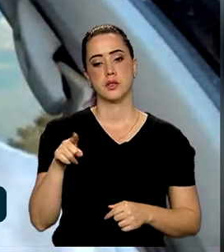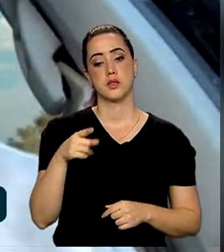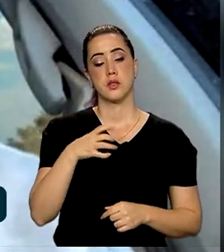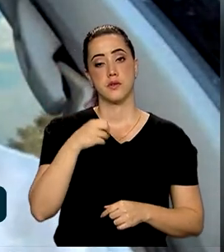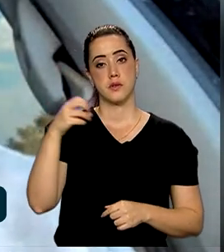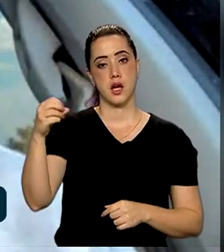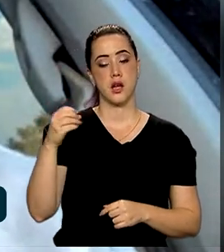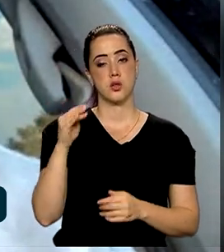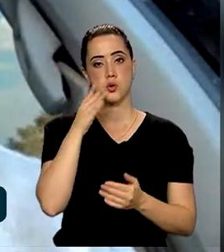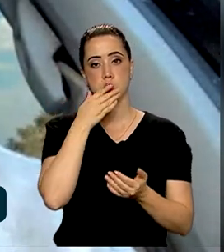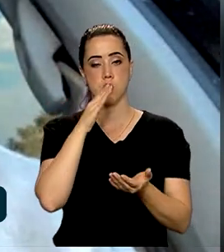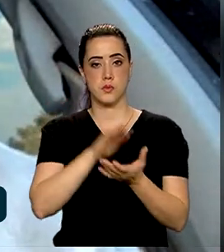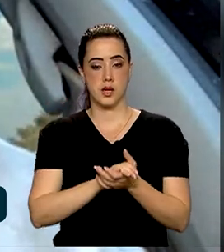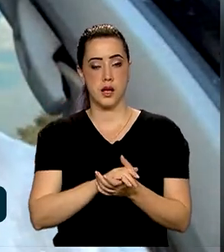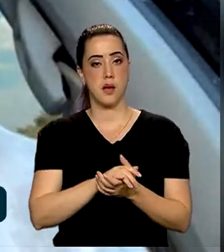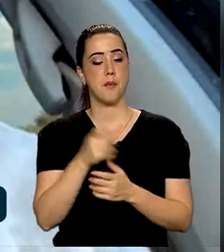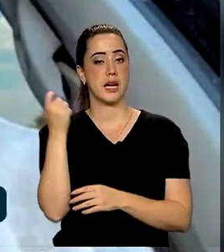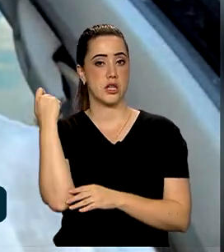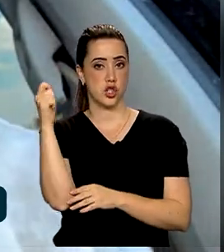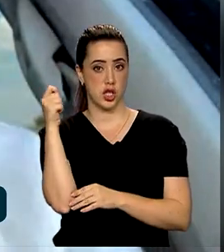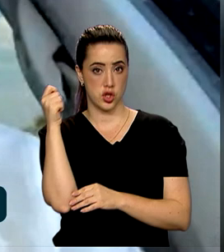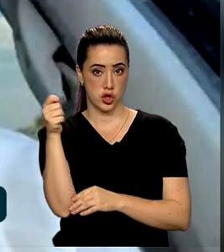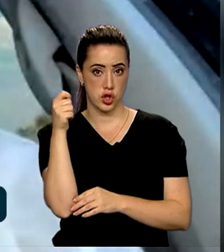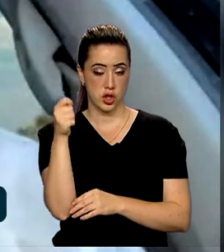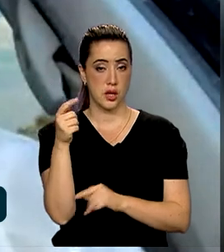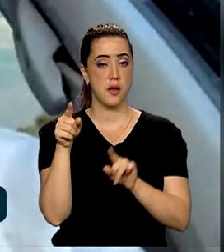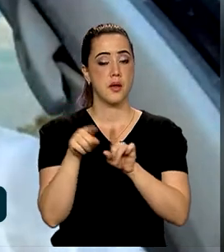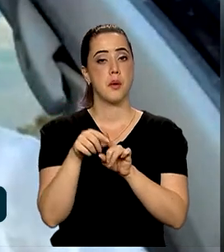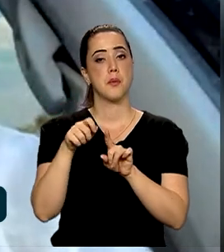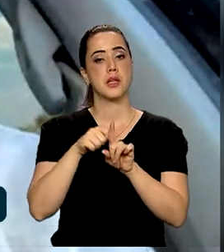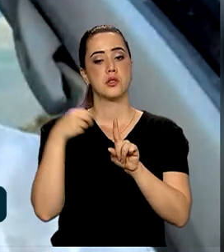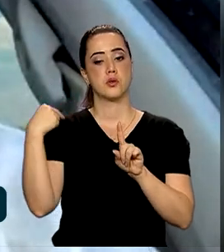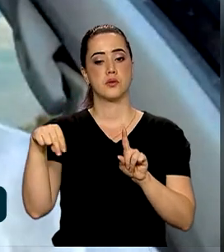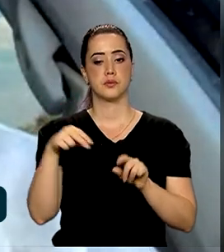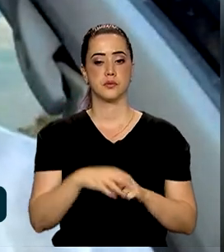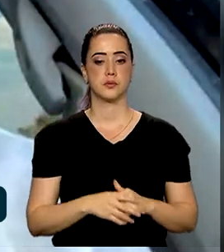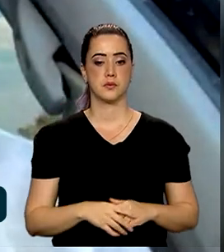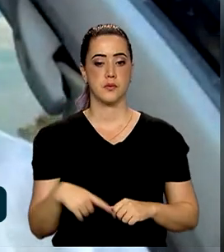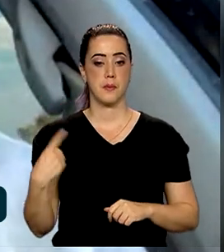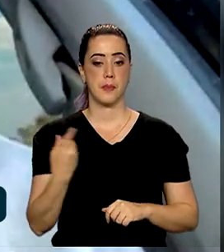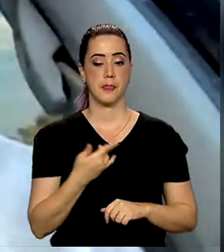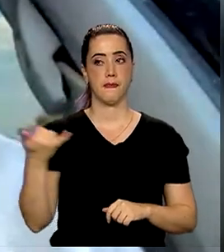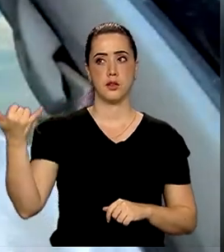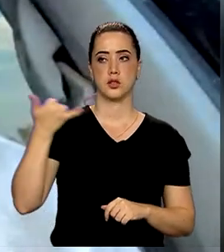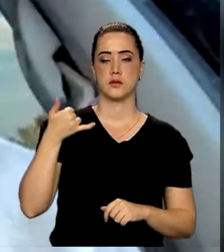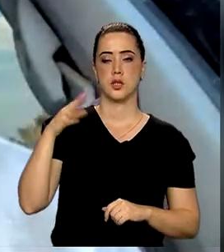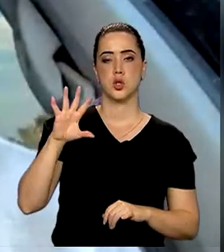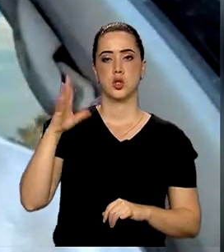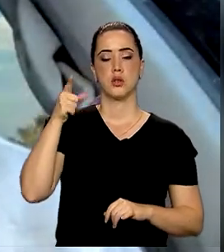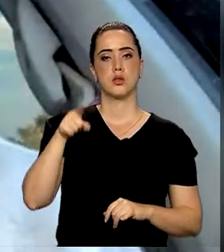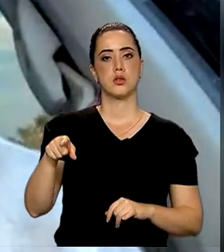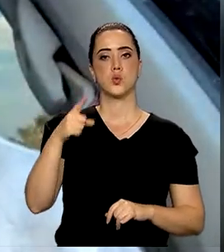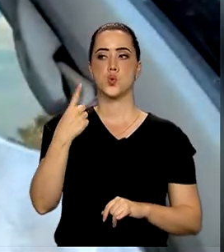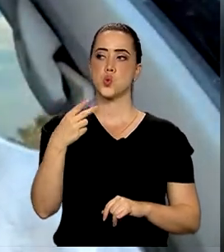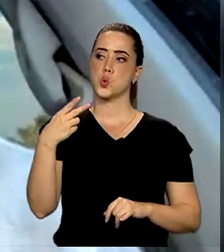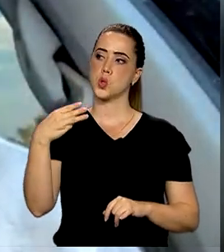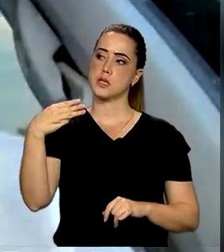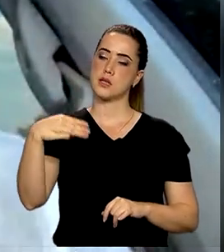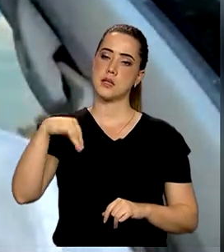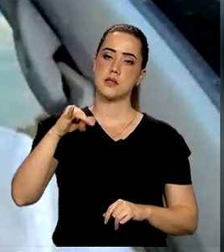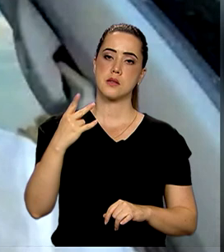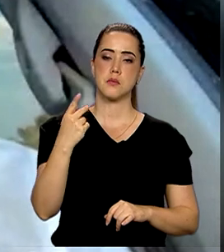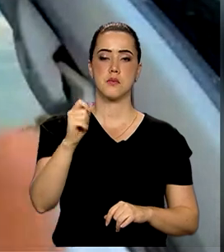com a esposa para Buenos Aires na Argentina em novembro. A gente ficou sabendo disso tudo que está acontecendo com 123 Milhas,